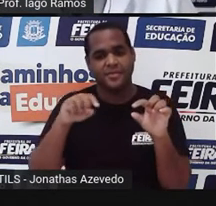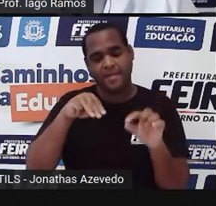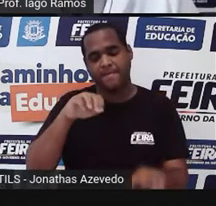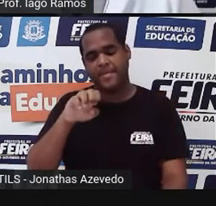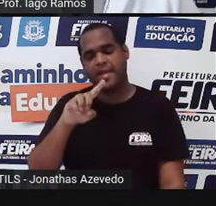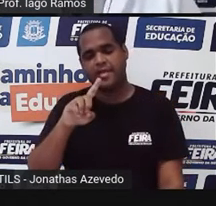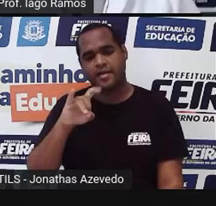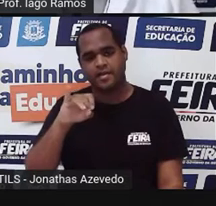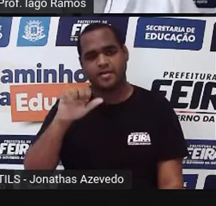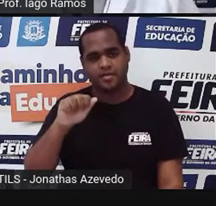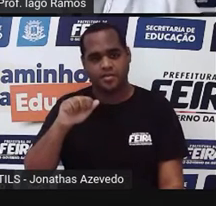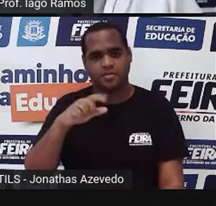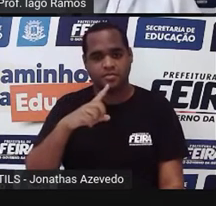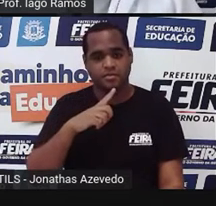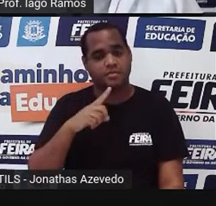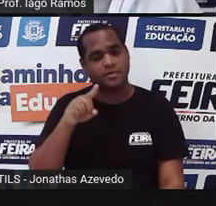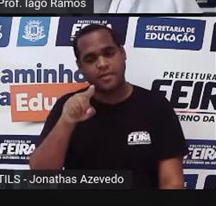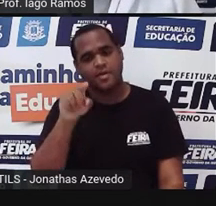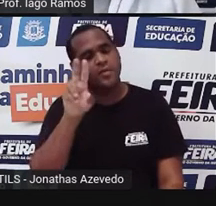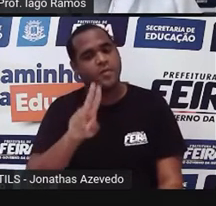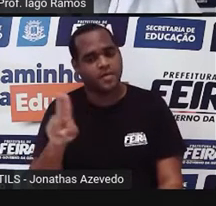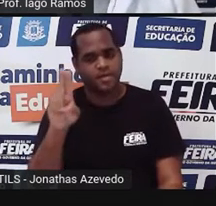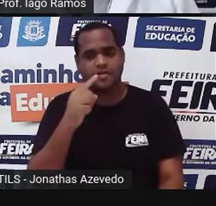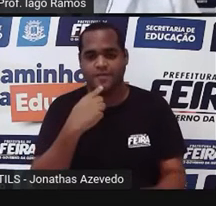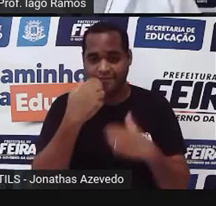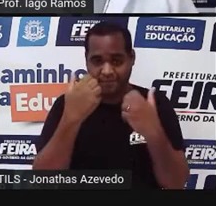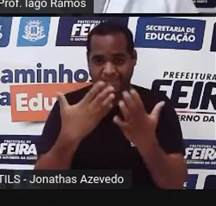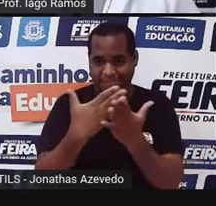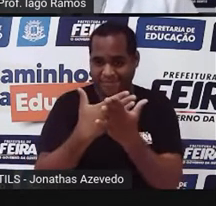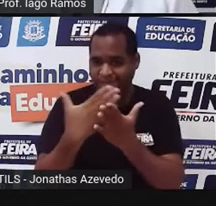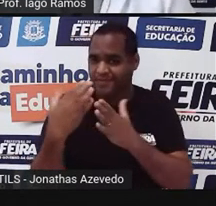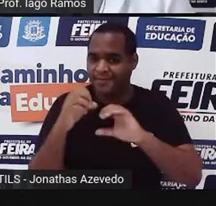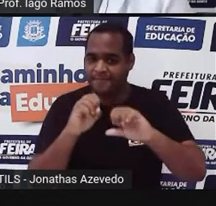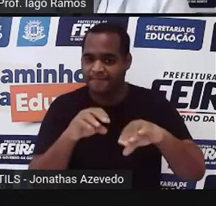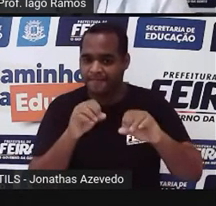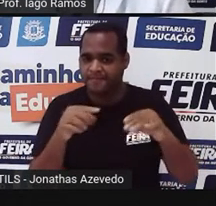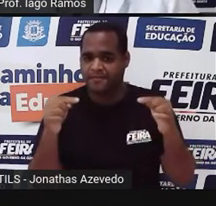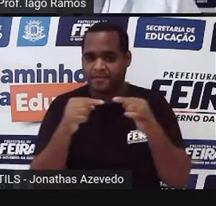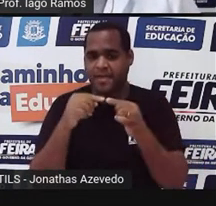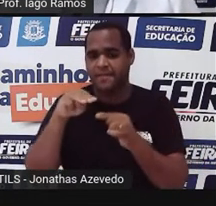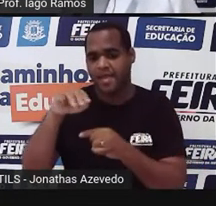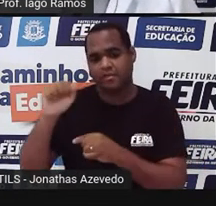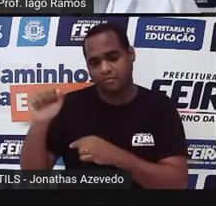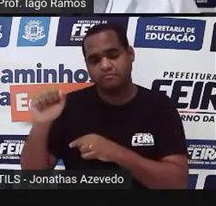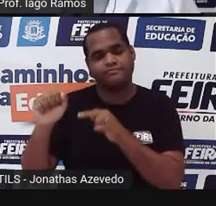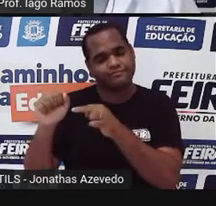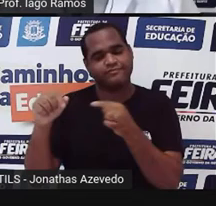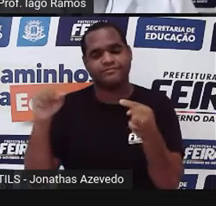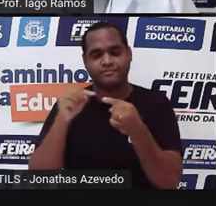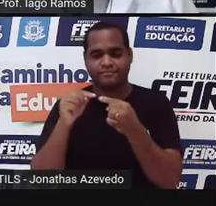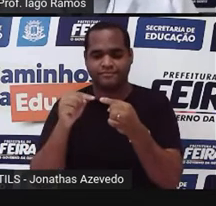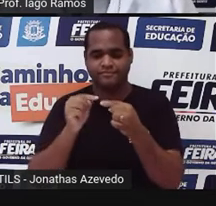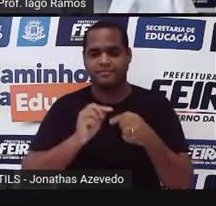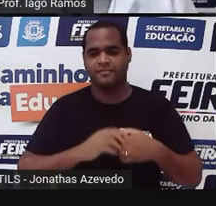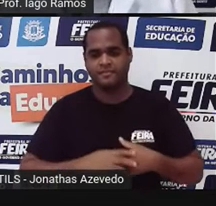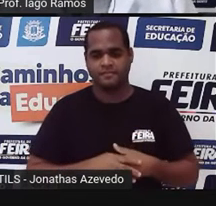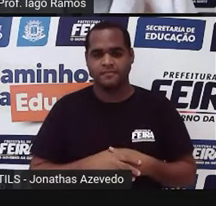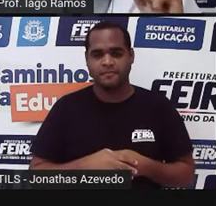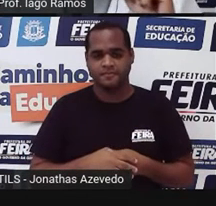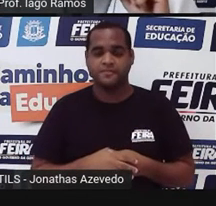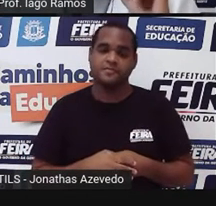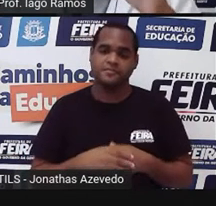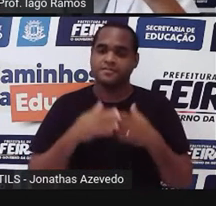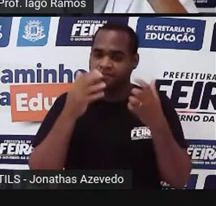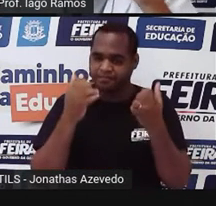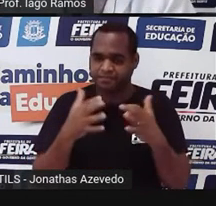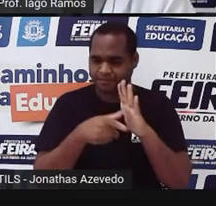essa média aí, a gente vai usar, o que eu já estou falando desde o início da aula, a média aritmética, ok? Mas, antes disso,